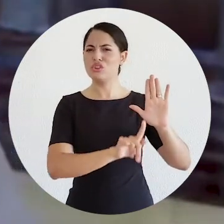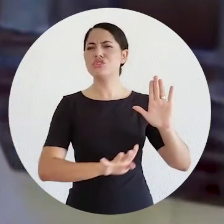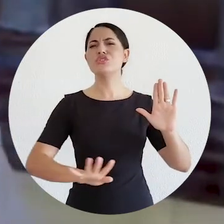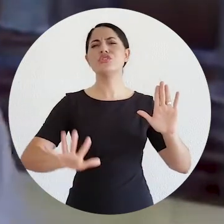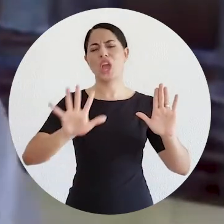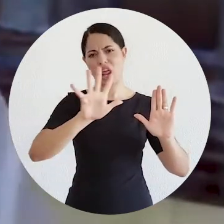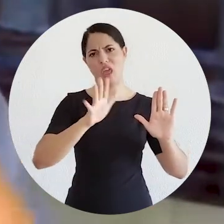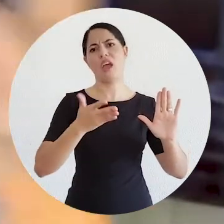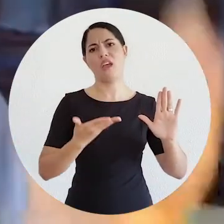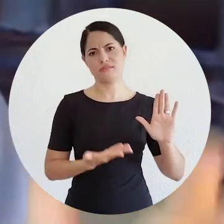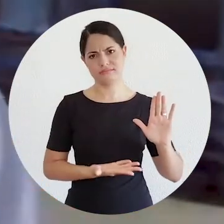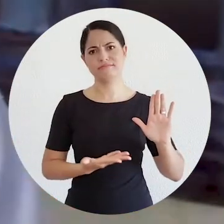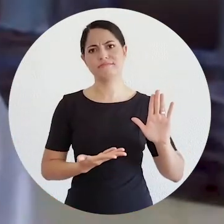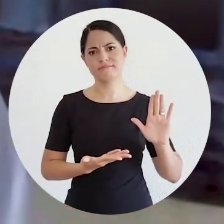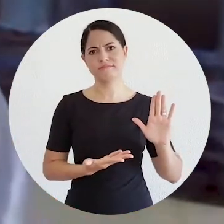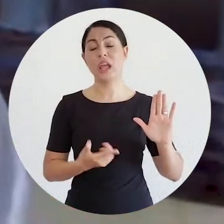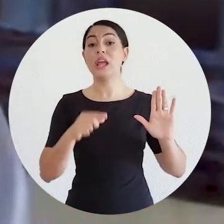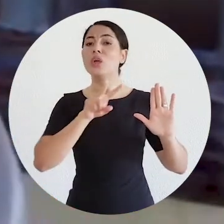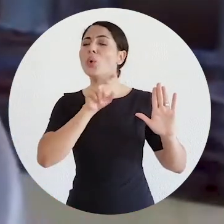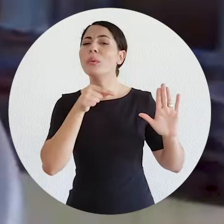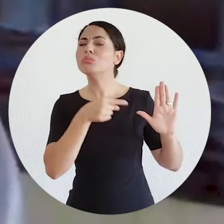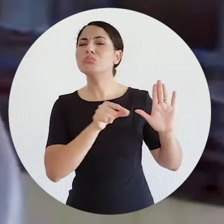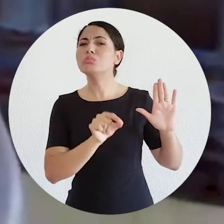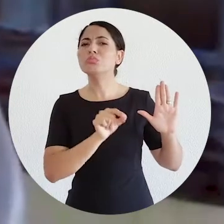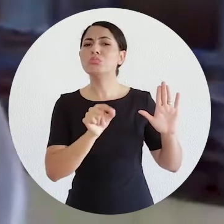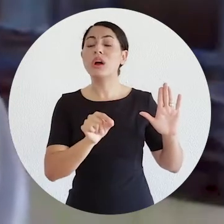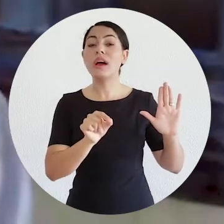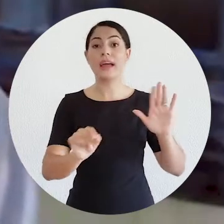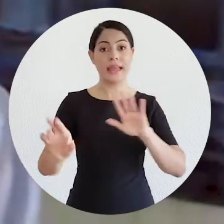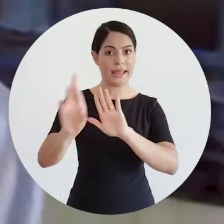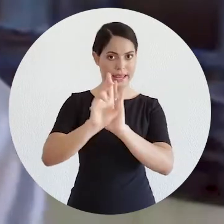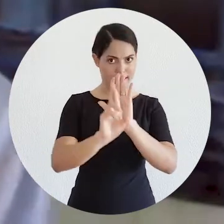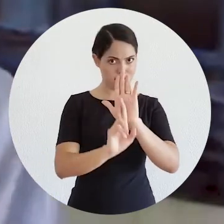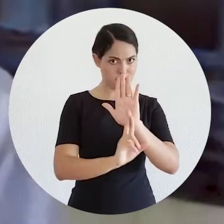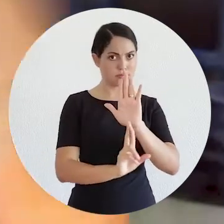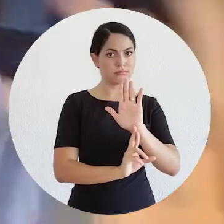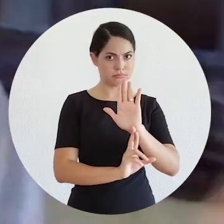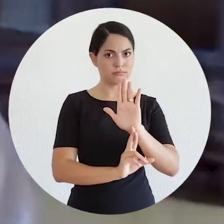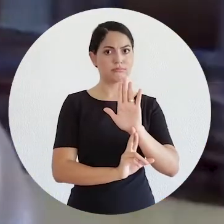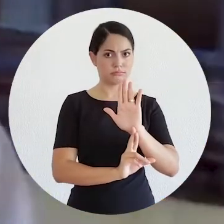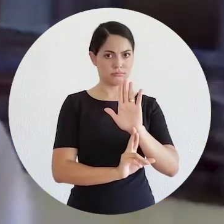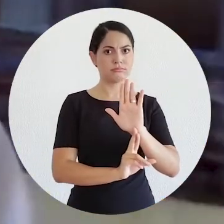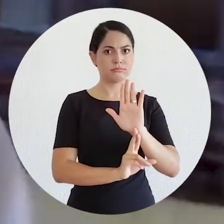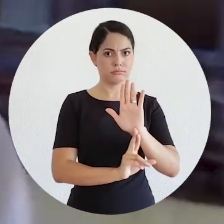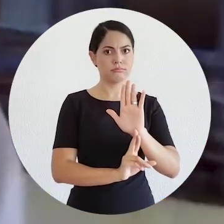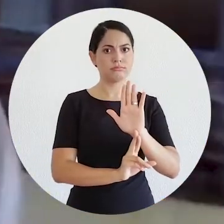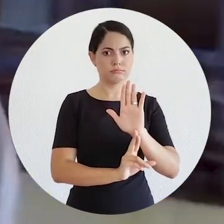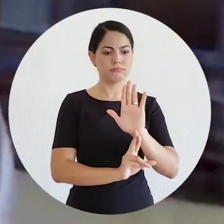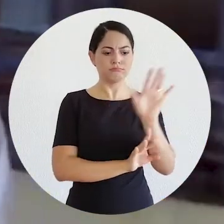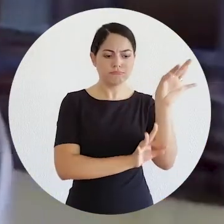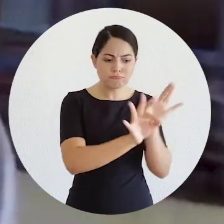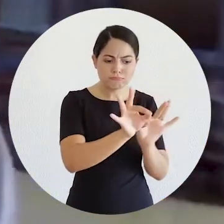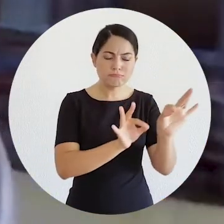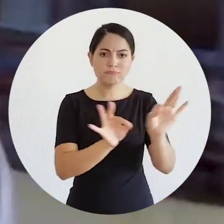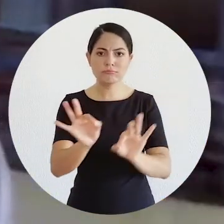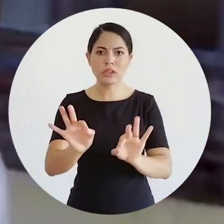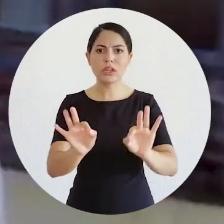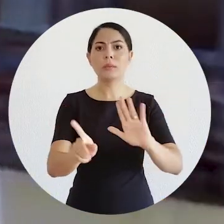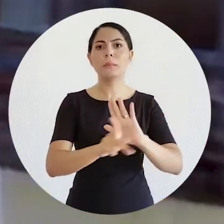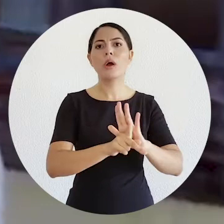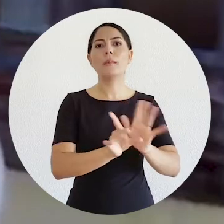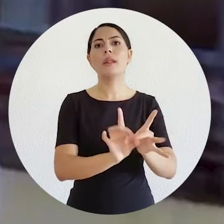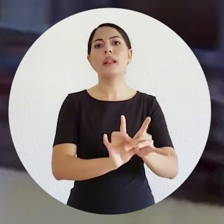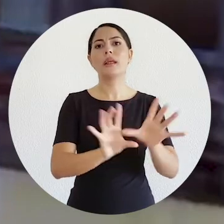mais geral que tratasse de regulação e que